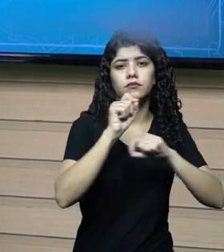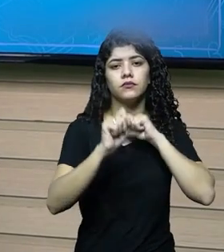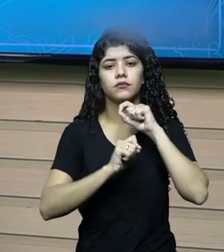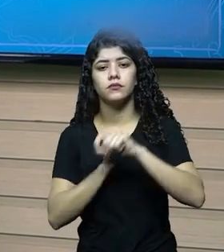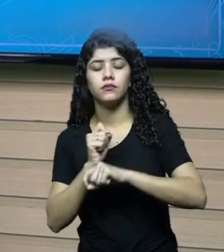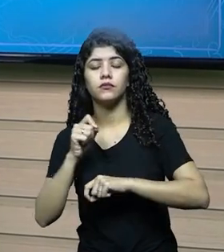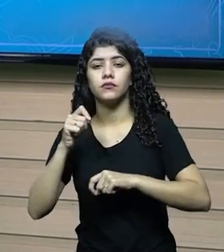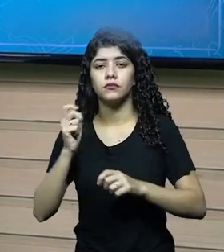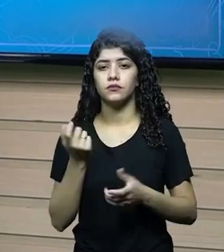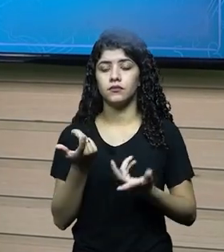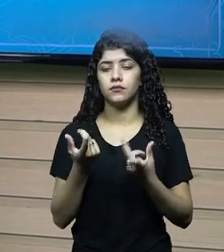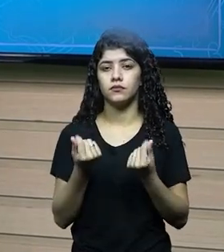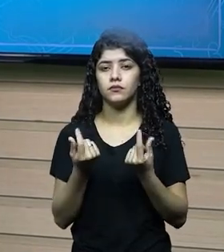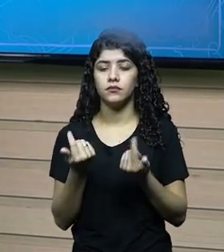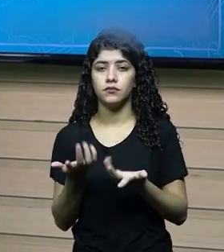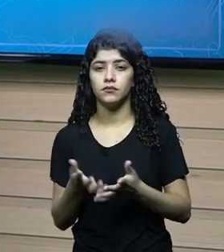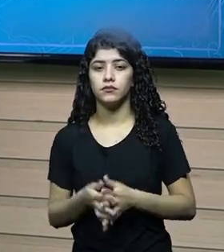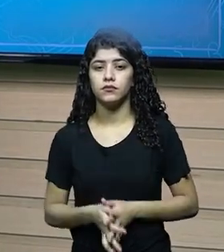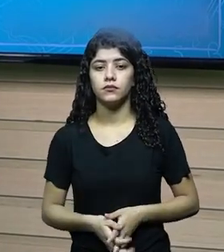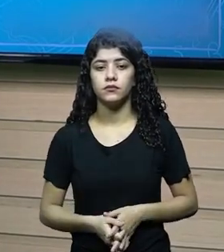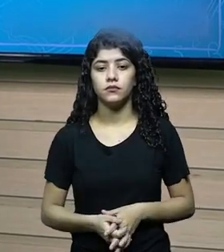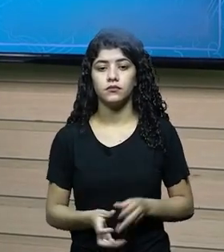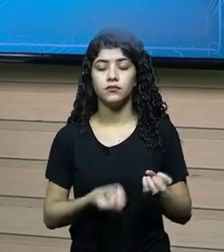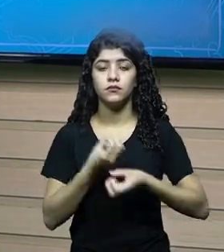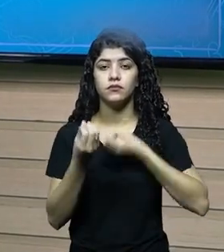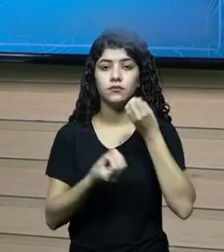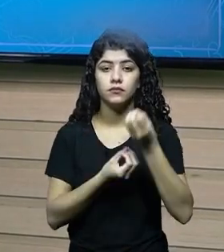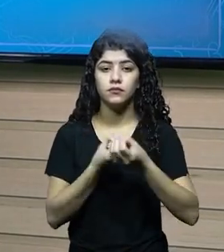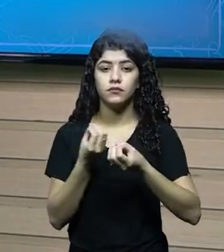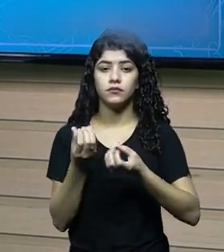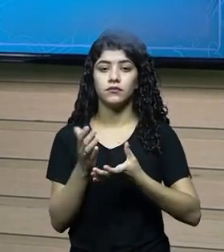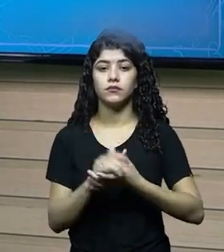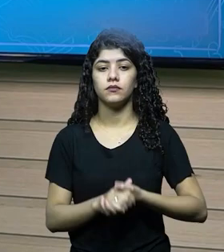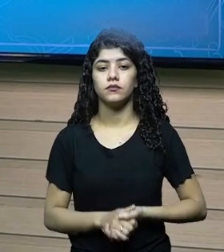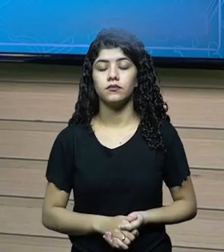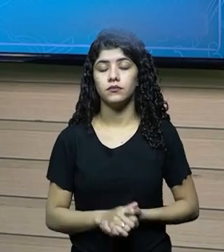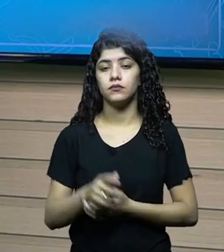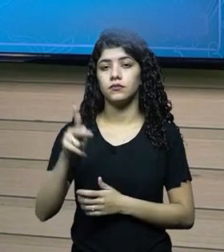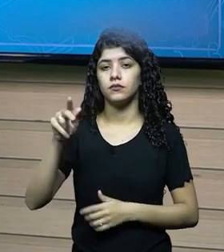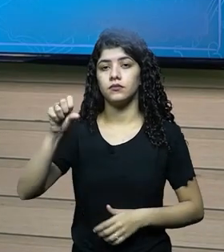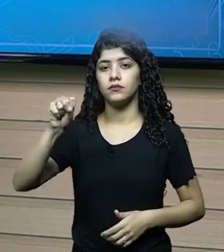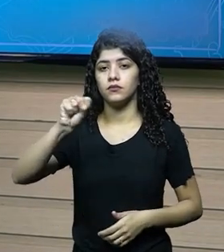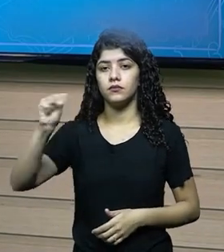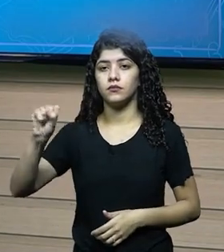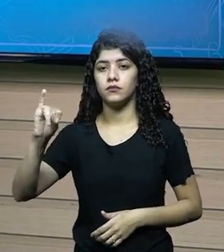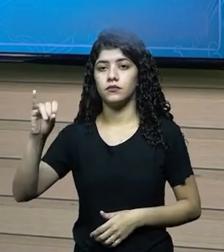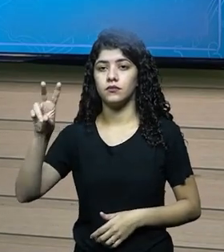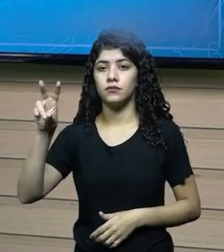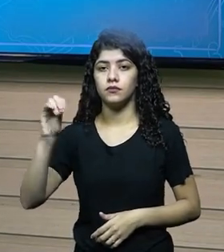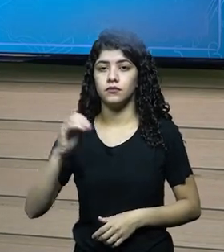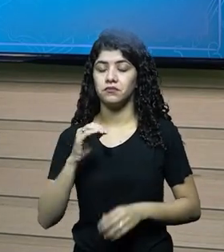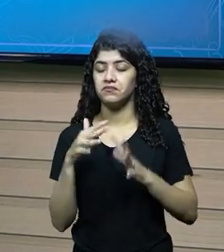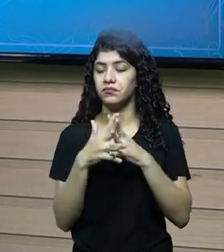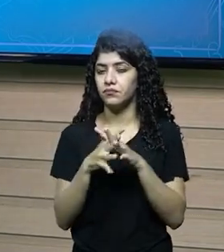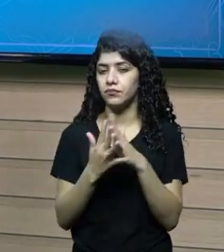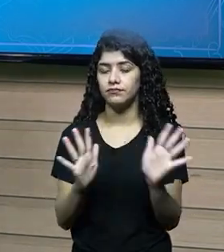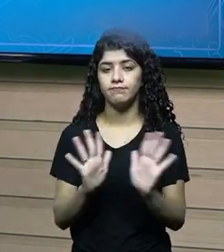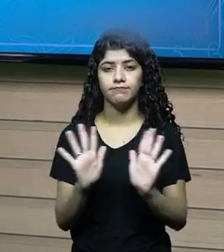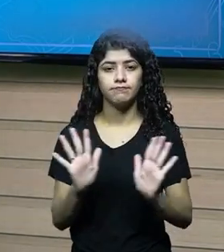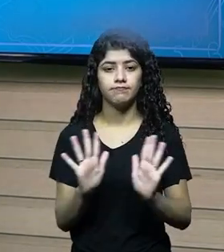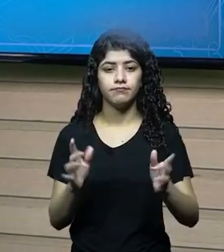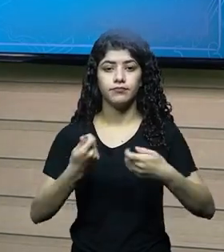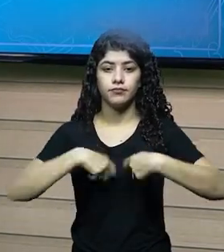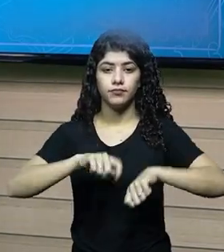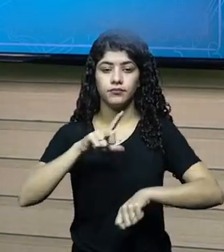o que que é custo, o que que é conta de passivo, então eu não posso confundir os valores, eu tenho que